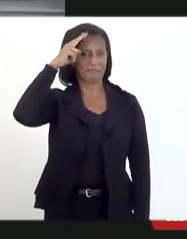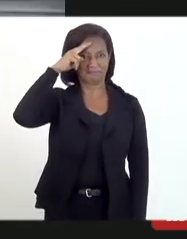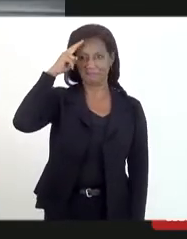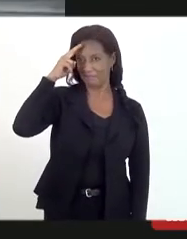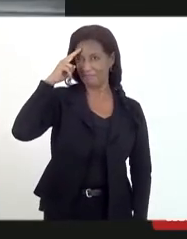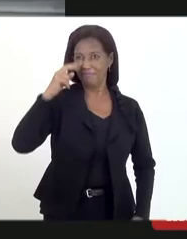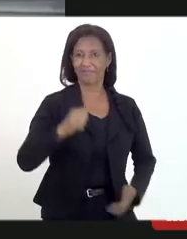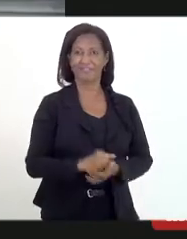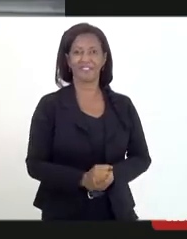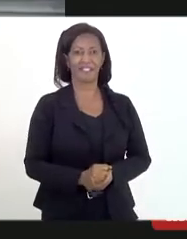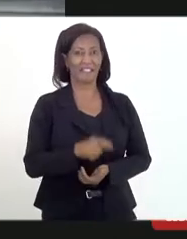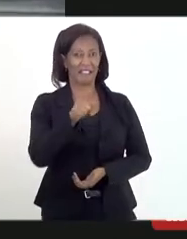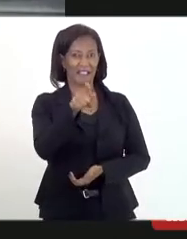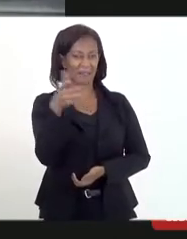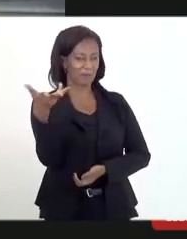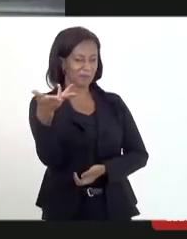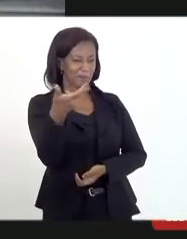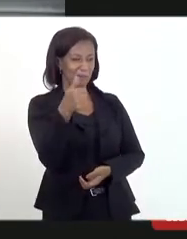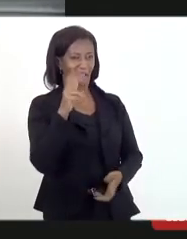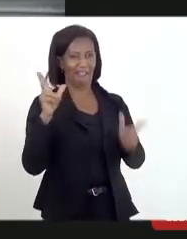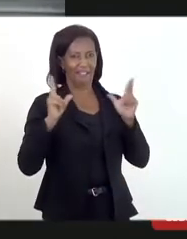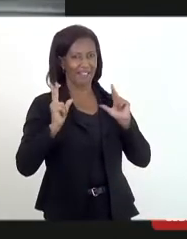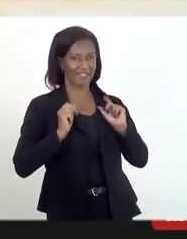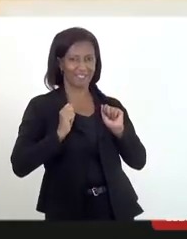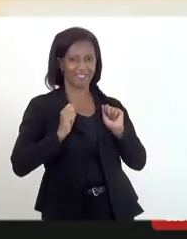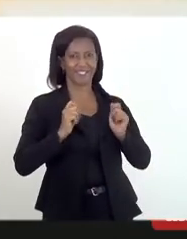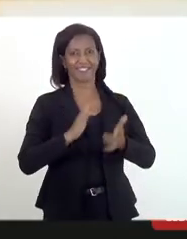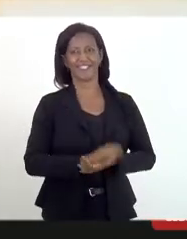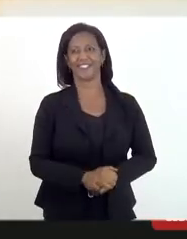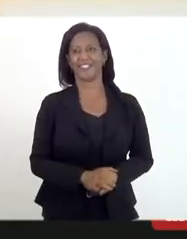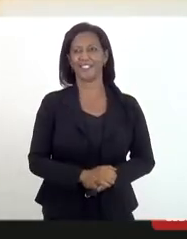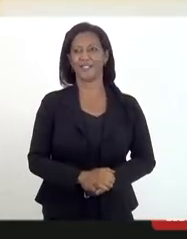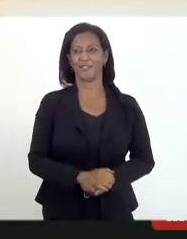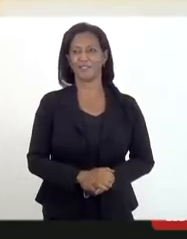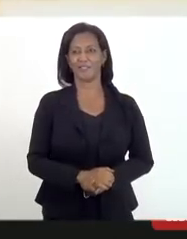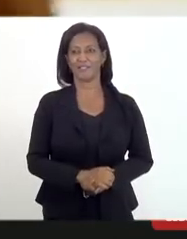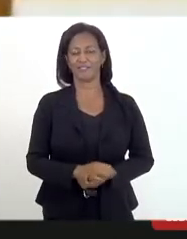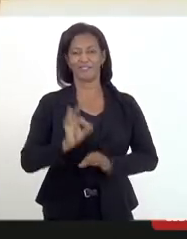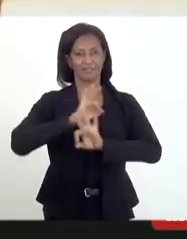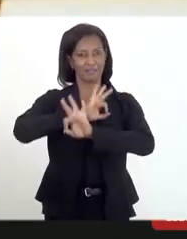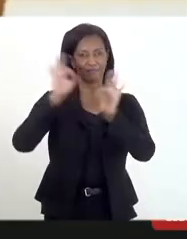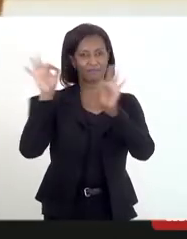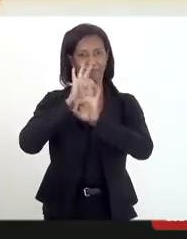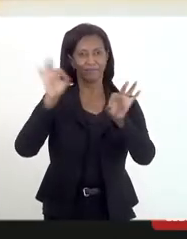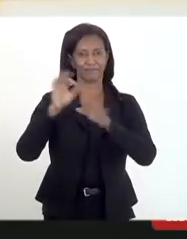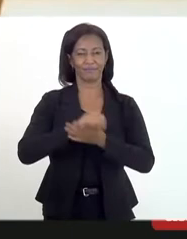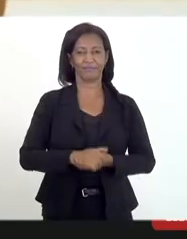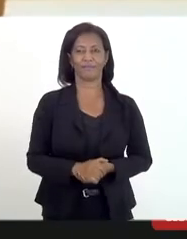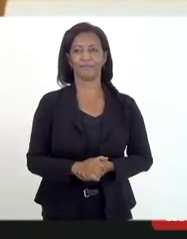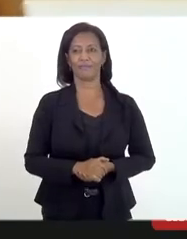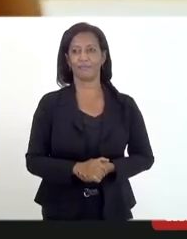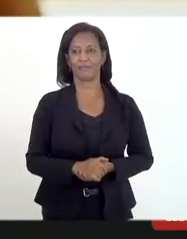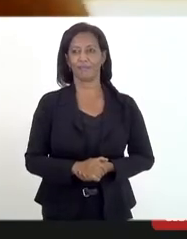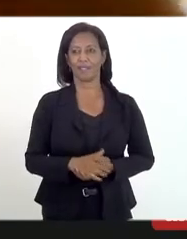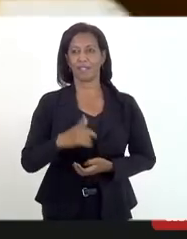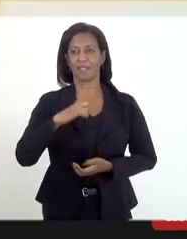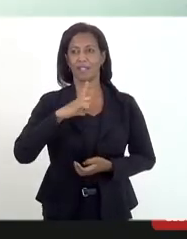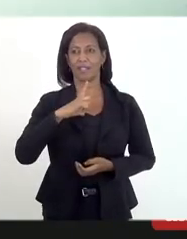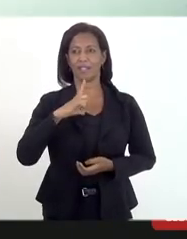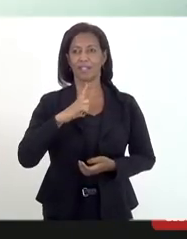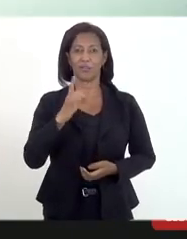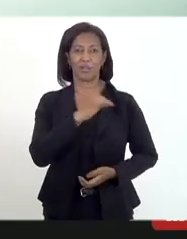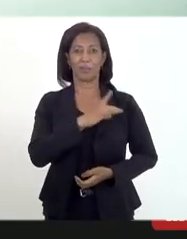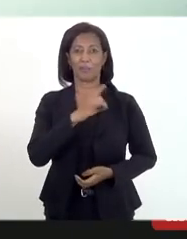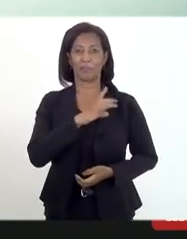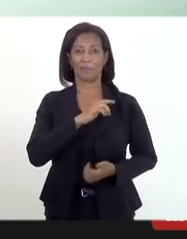arrasa. Ela arrasa. Ela arrasa. Ela tem o cronômetro ali. ótimo. Eu tenho medo dela. conduzir.